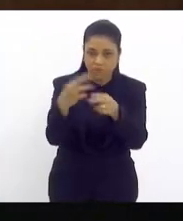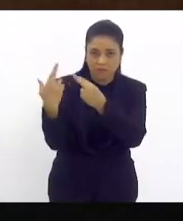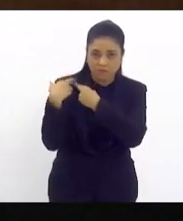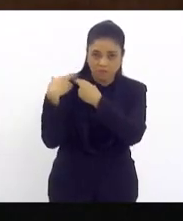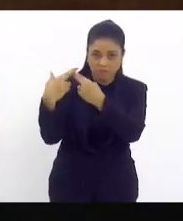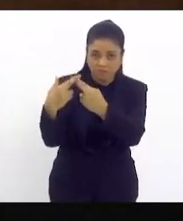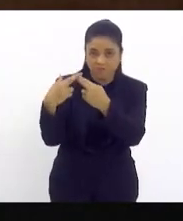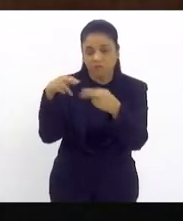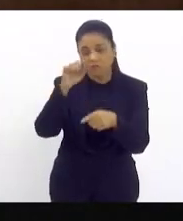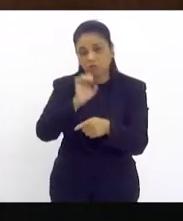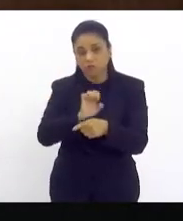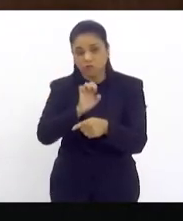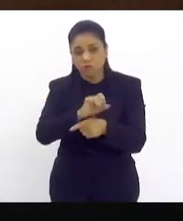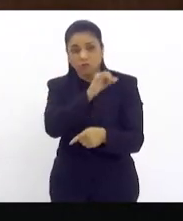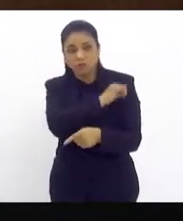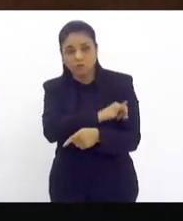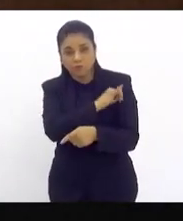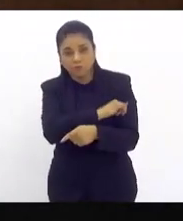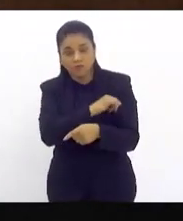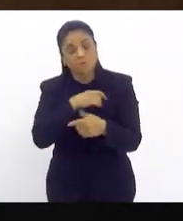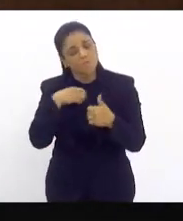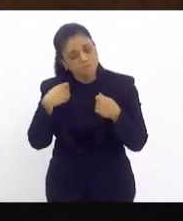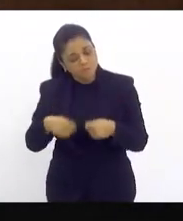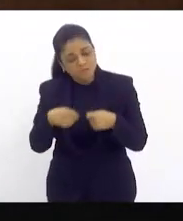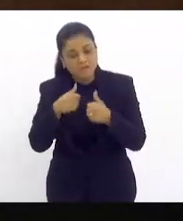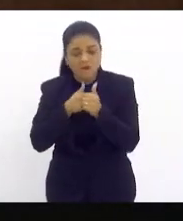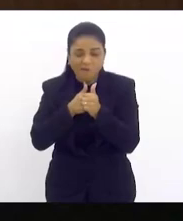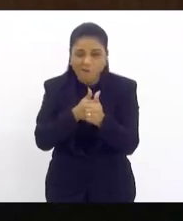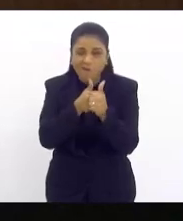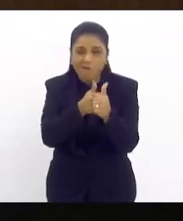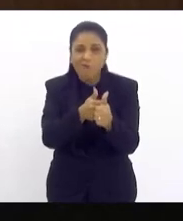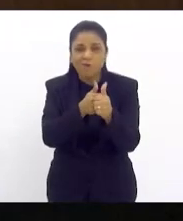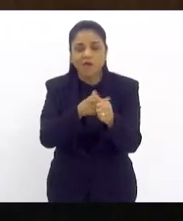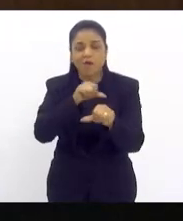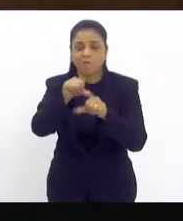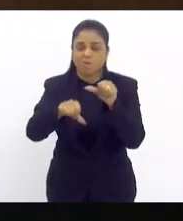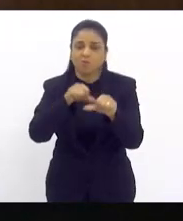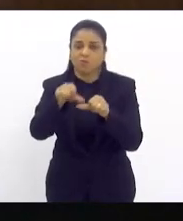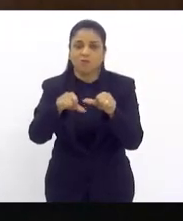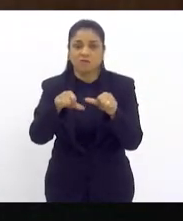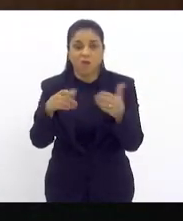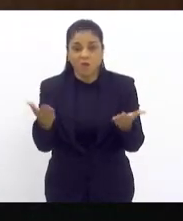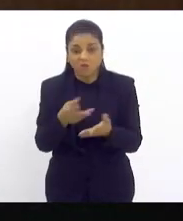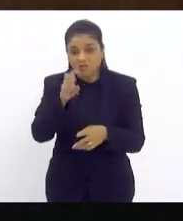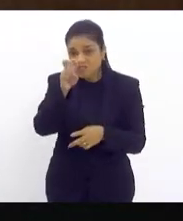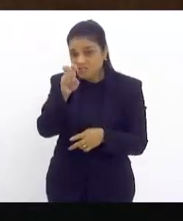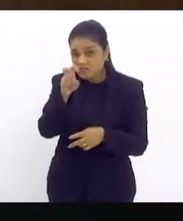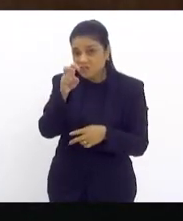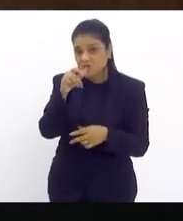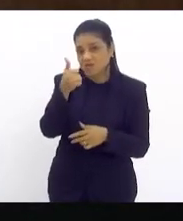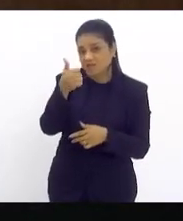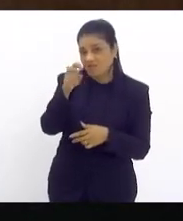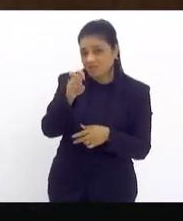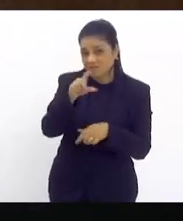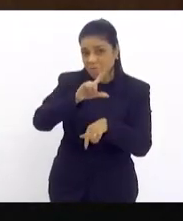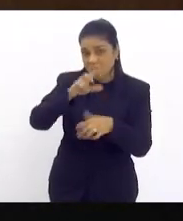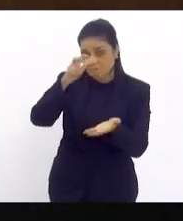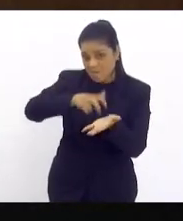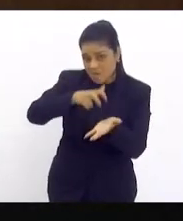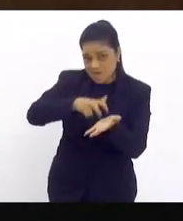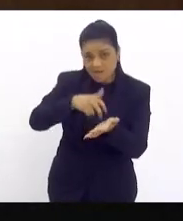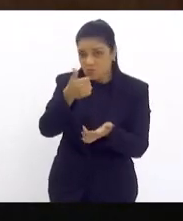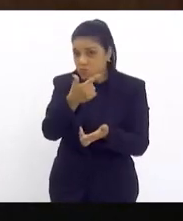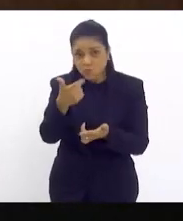do Estado de Janeiro, que nós temos que acompanhar, que está uma bagunça. Hoje, 5 e 15 da manhã, não tinha trem em Santa Cruz. O trem de